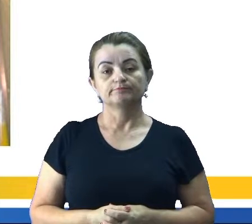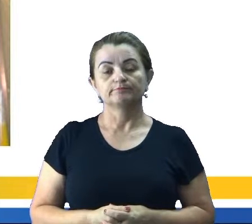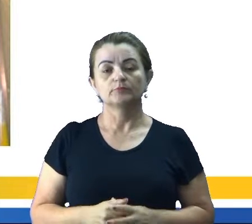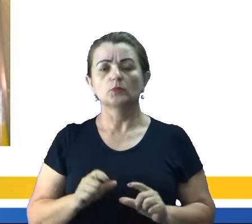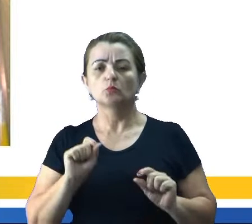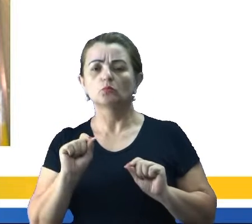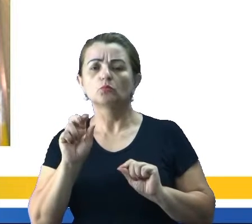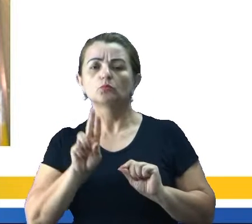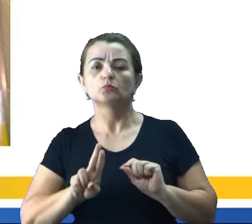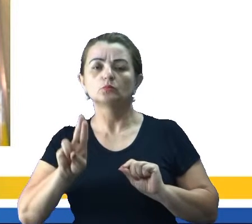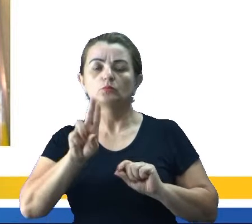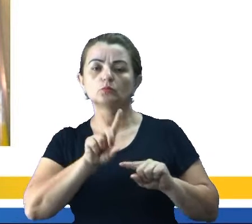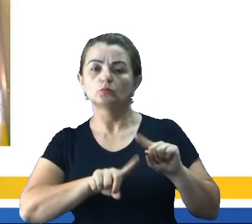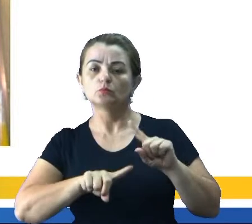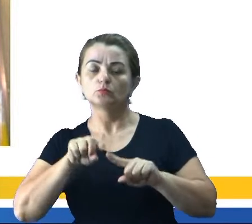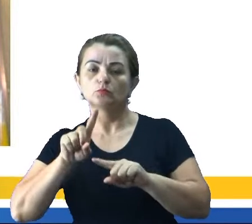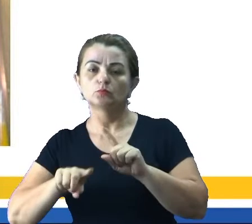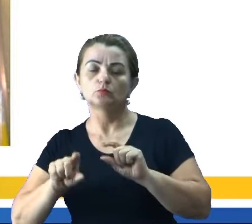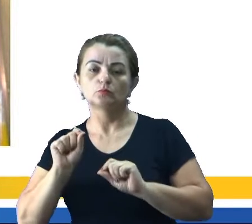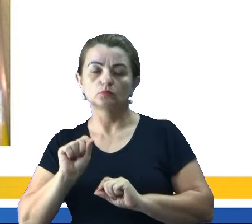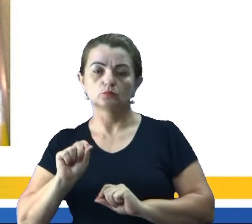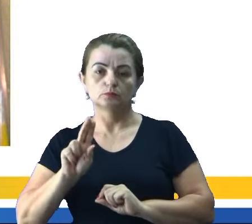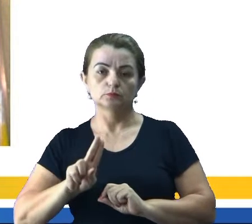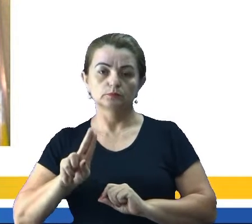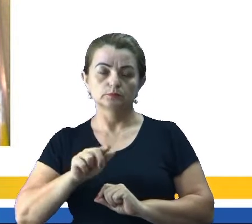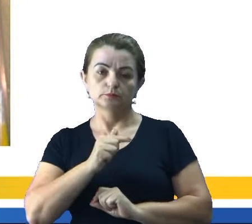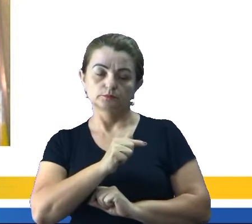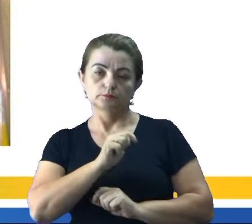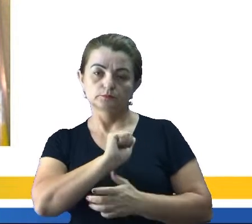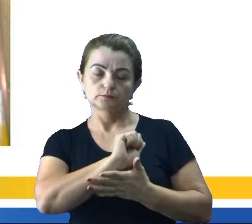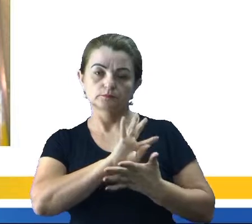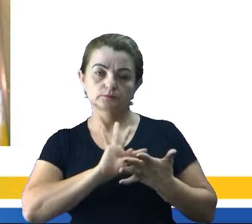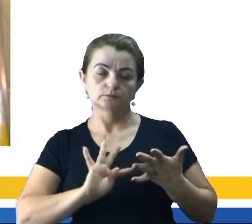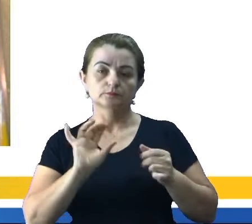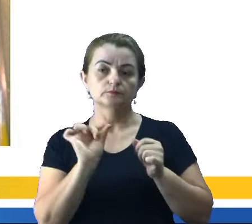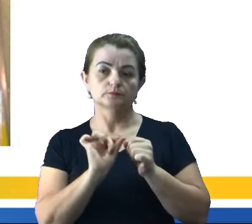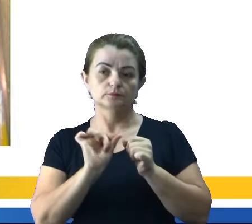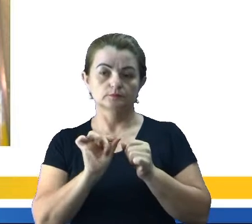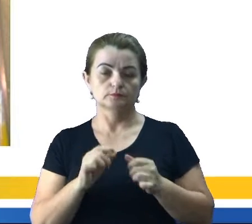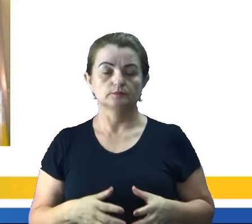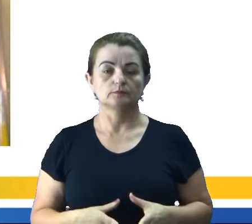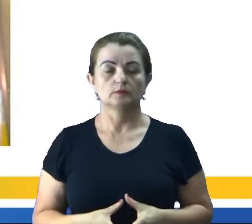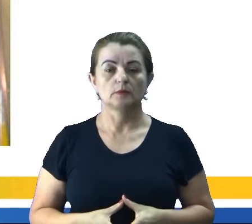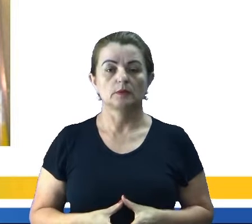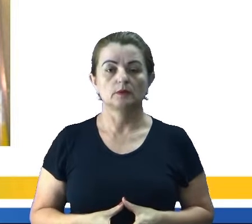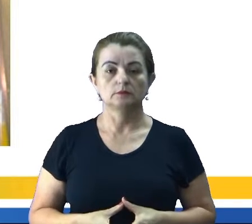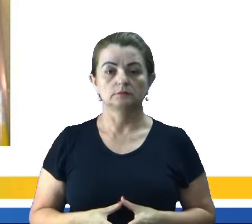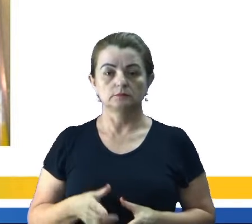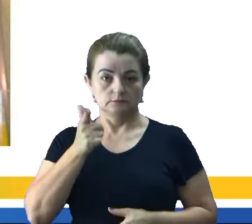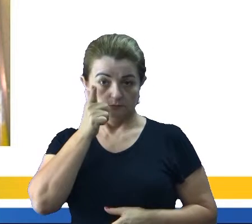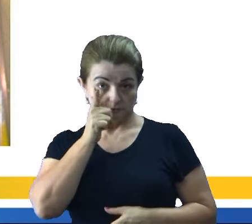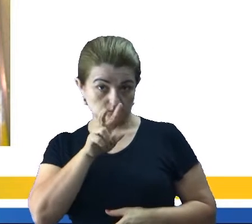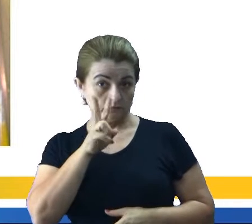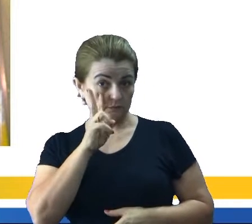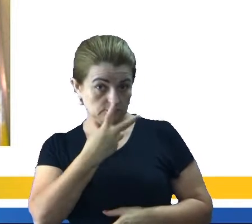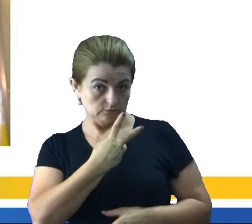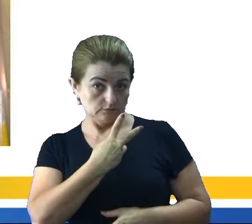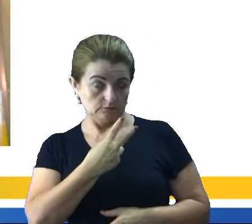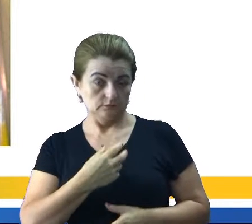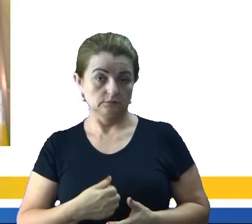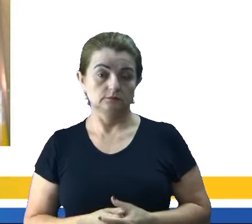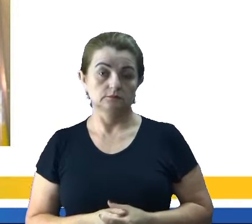que recursos elas estão utilizando aí nesse trabalho que elas estão realizando. Vocês conseguem definir?